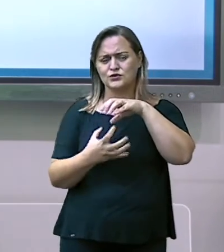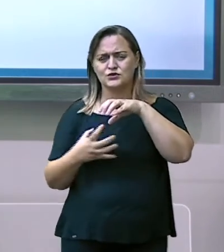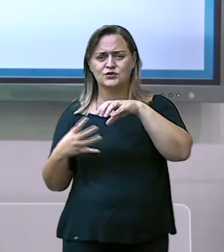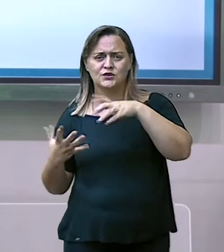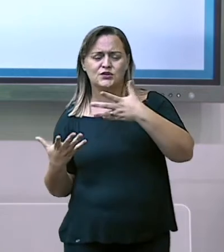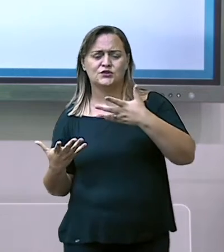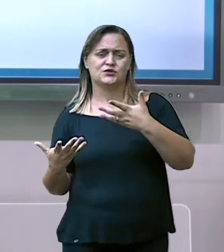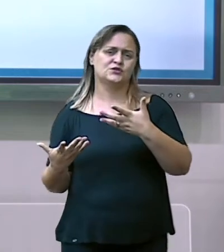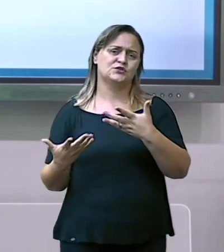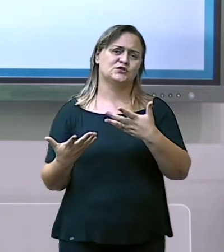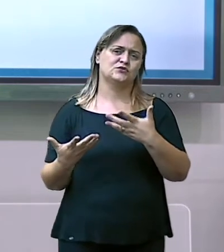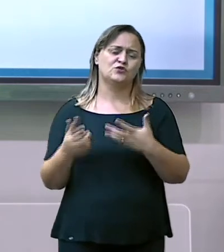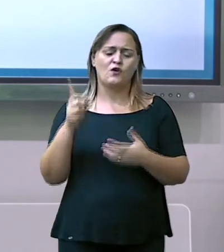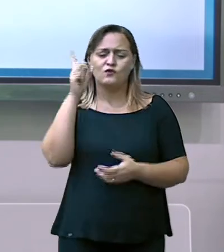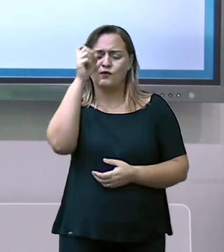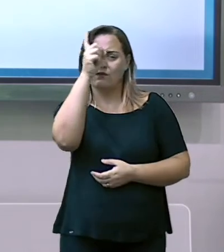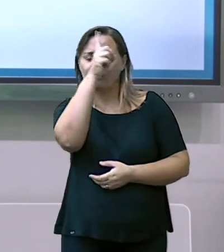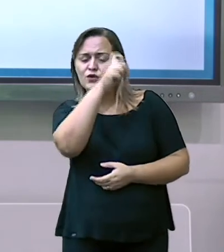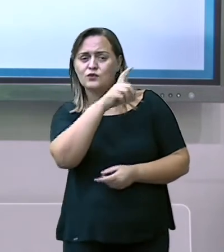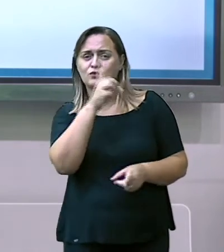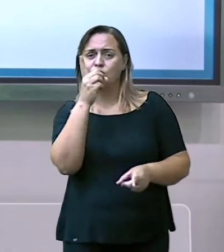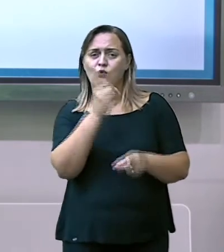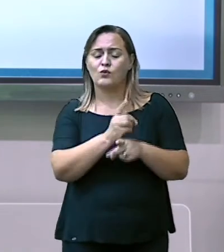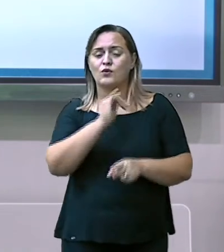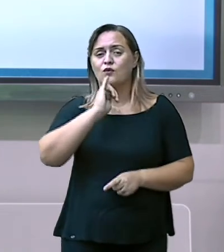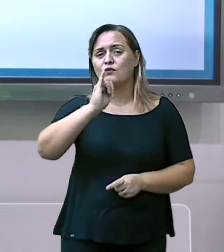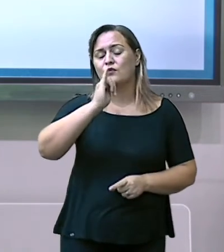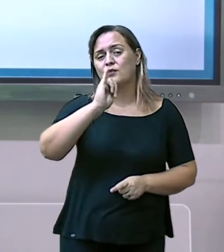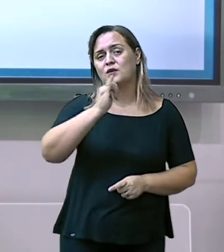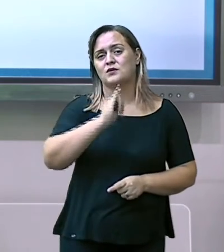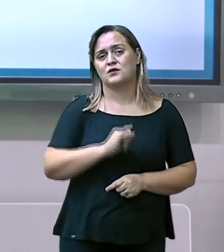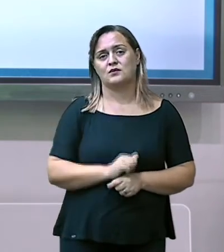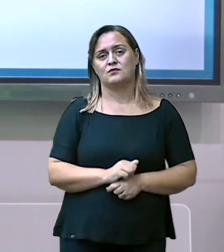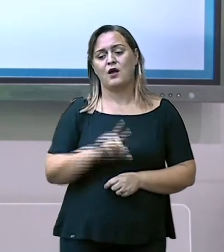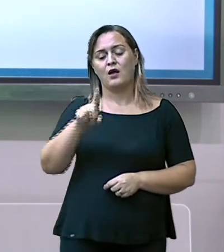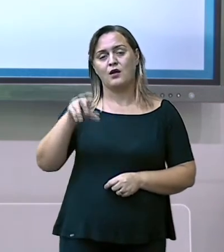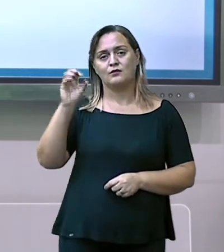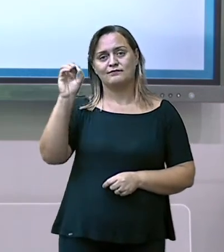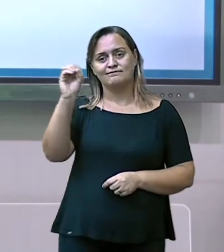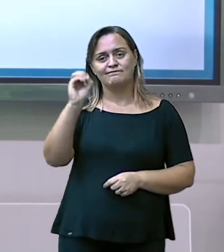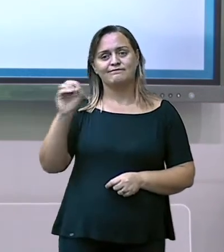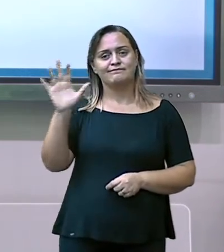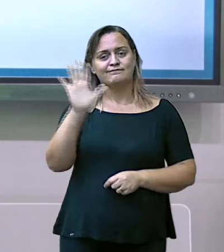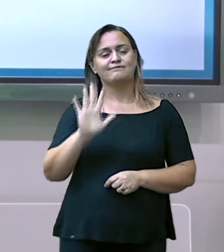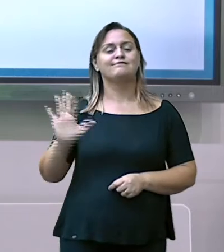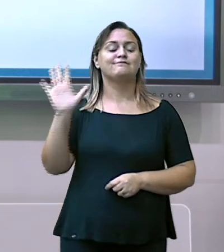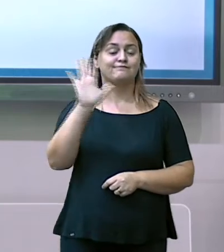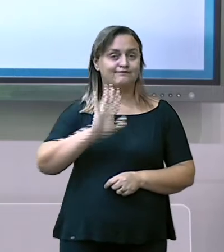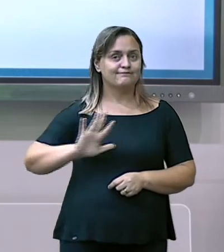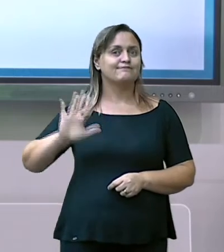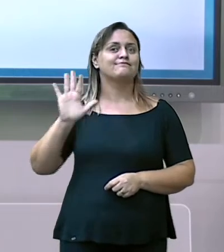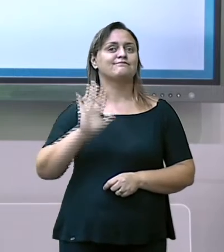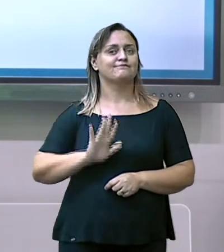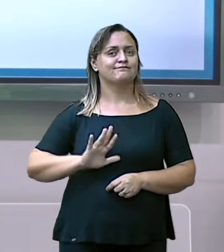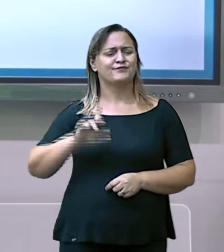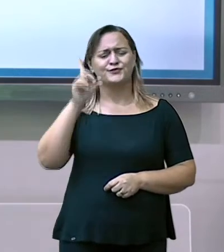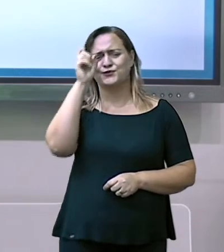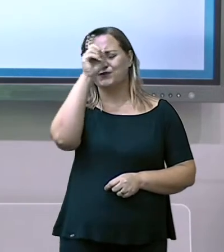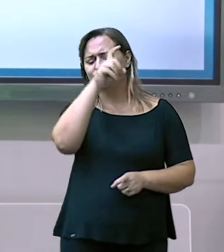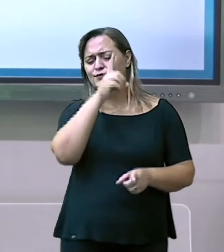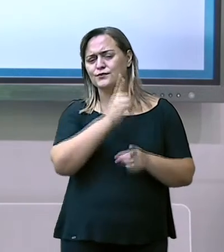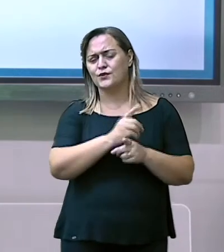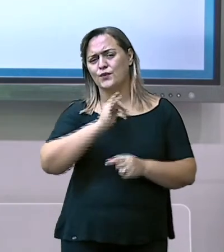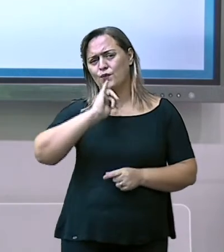informação para trazer para a aula era exatamente da Oceania. E perguntando